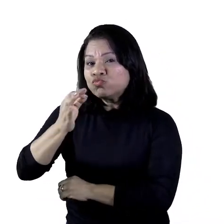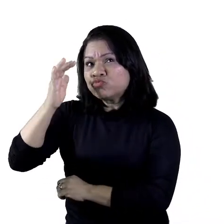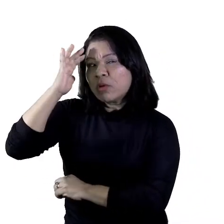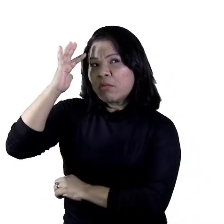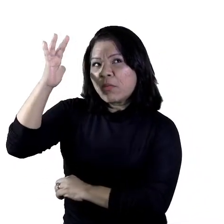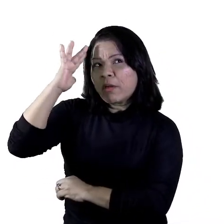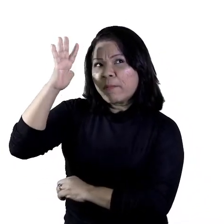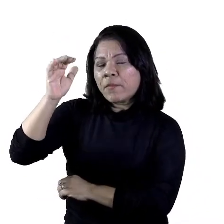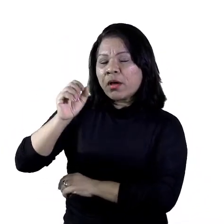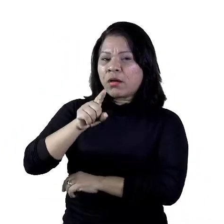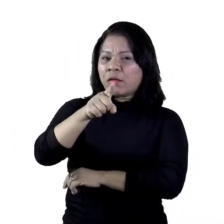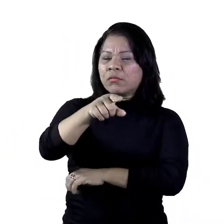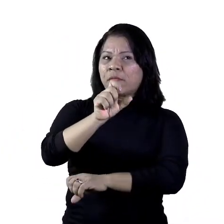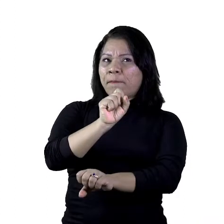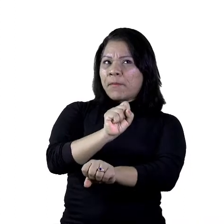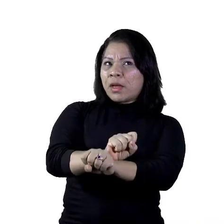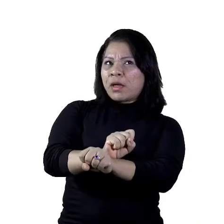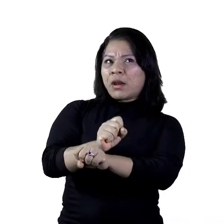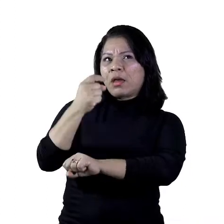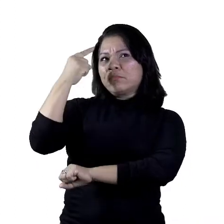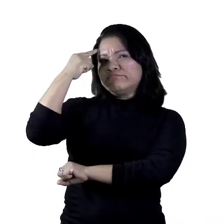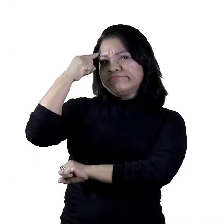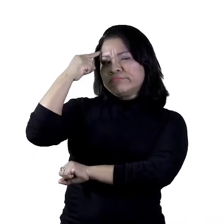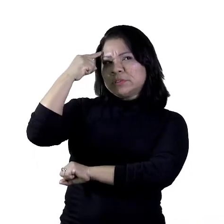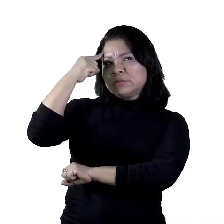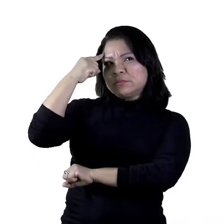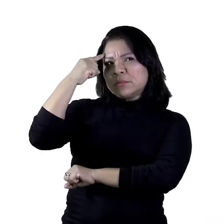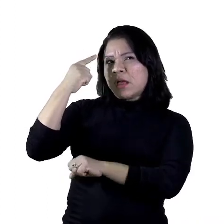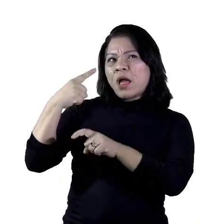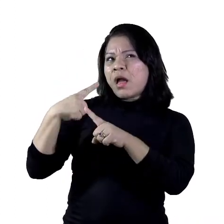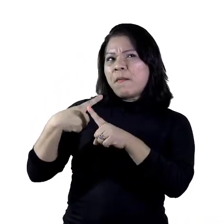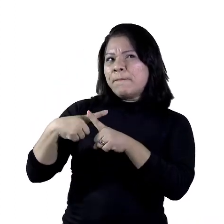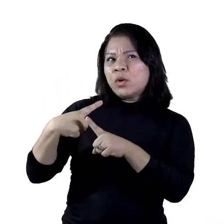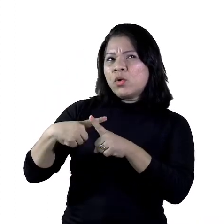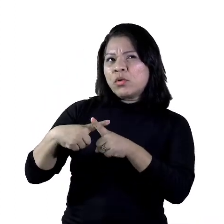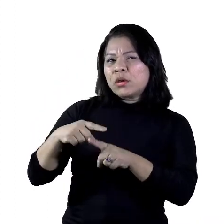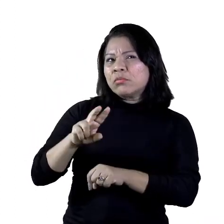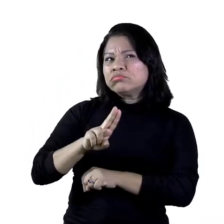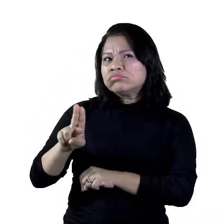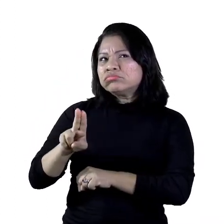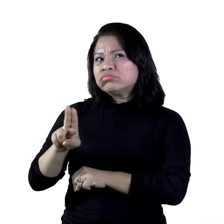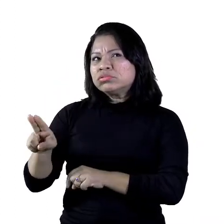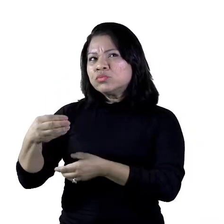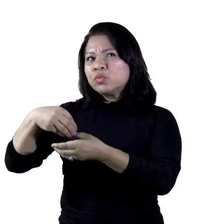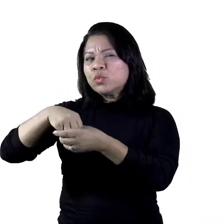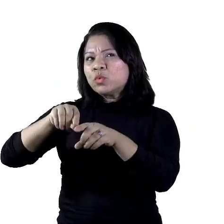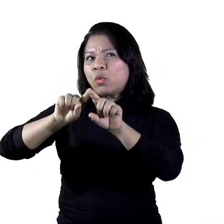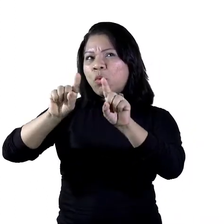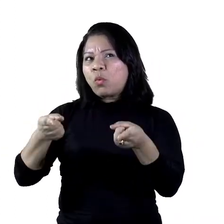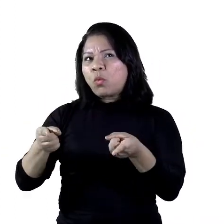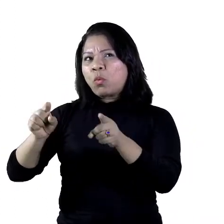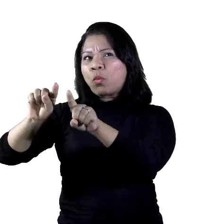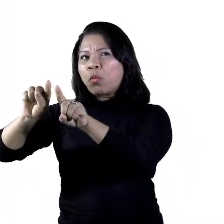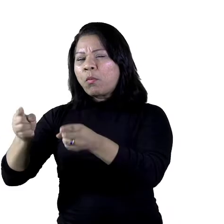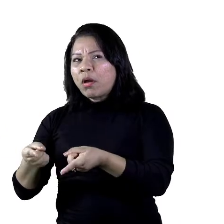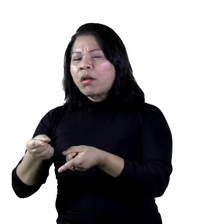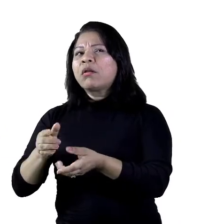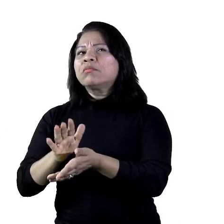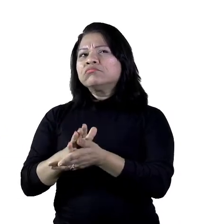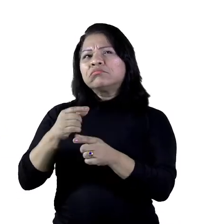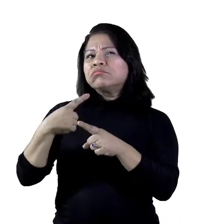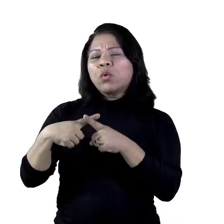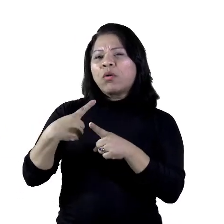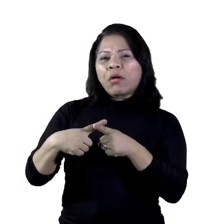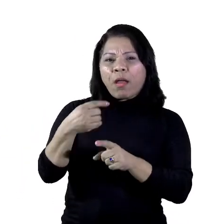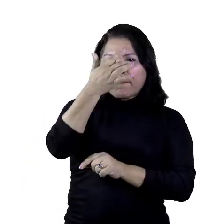parar, para pensar ali. Por que esses nomes vieram aí entre parênteses? Por que geralmente as pessoas colocam